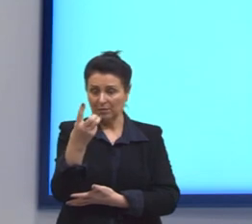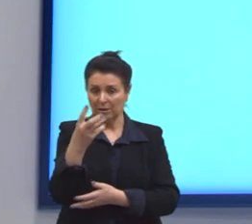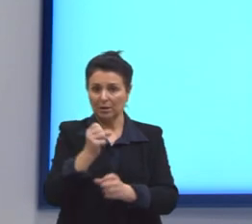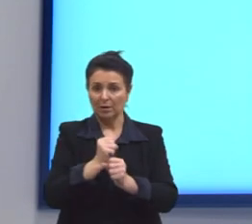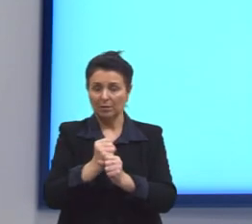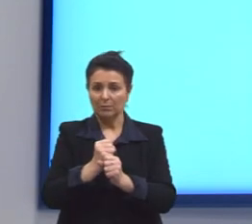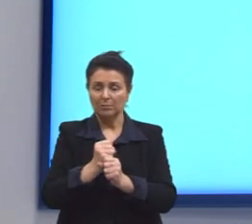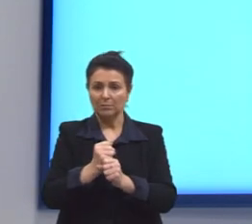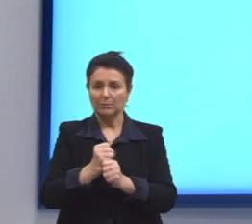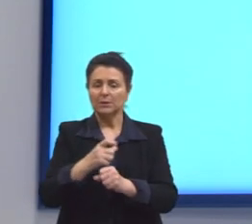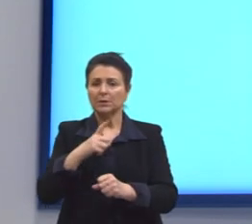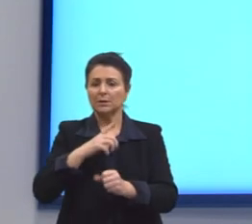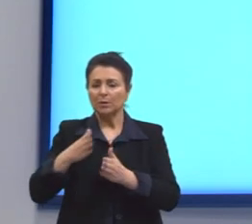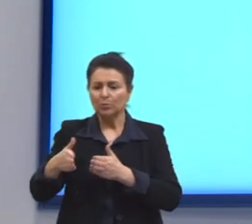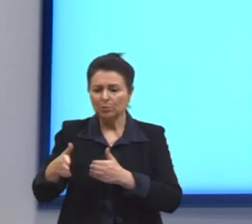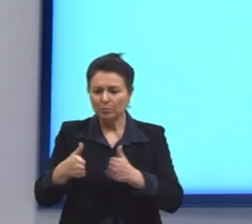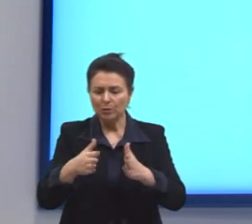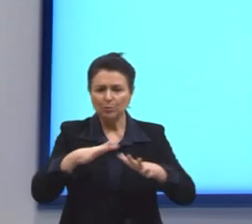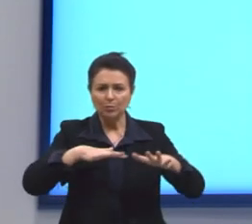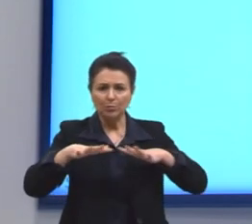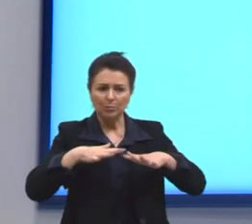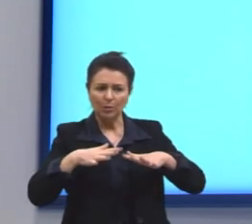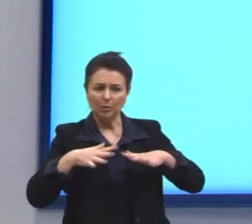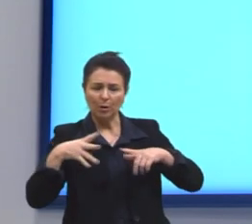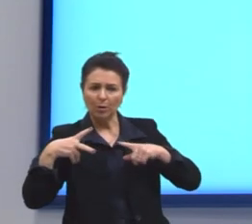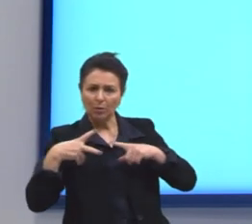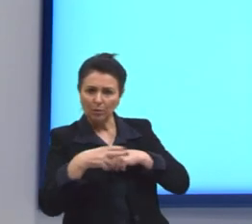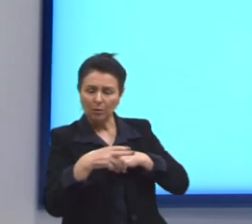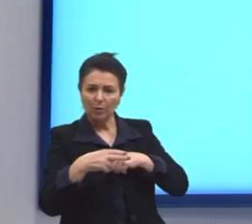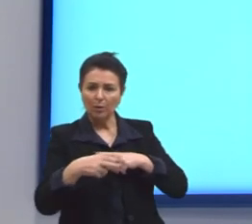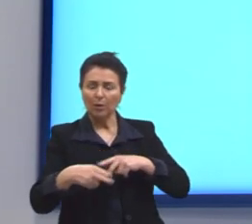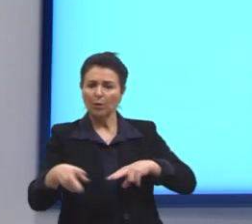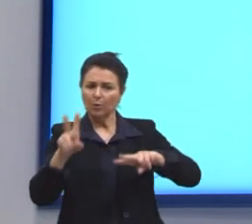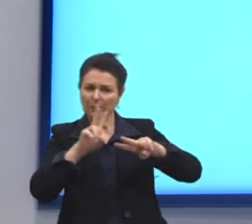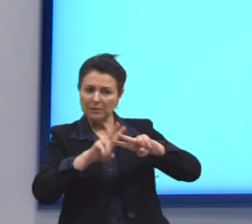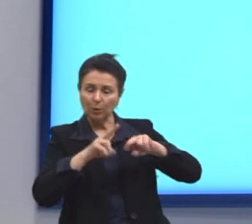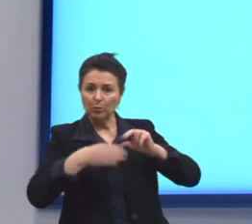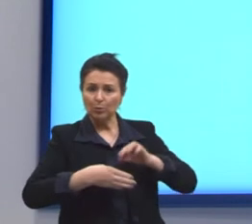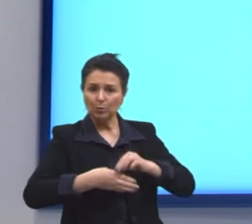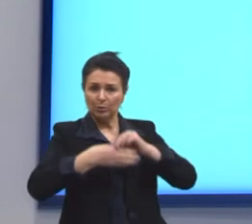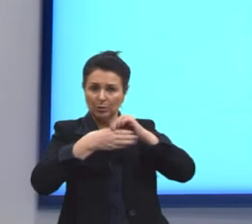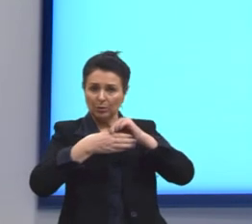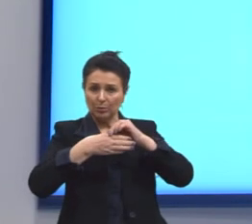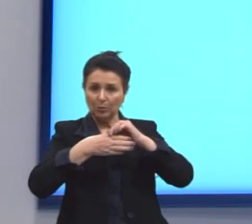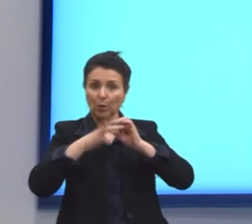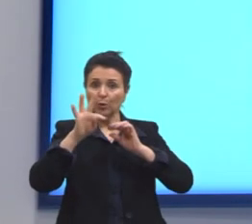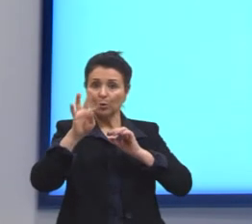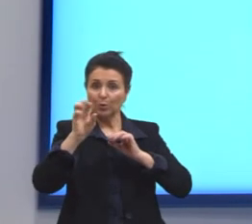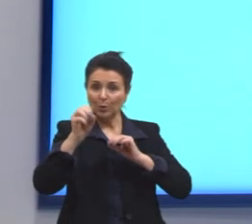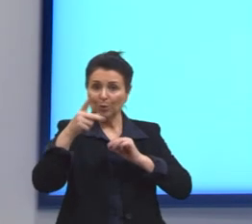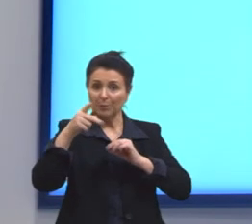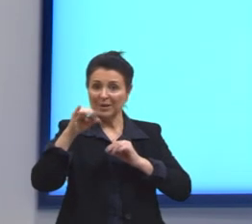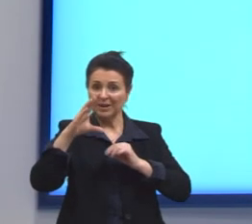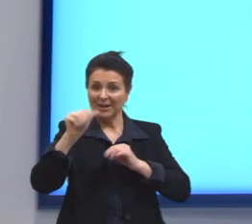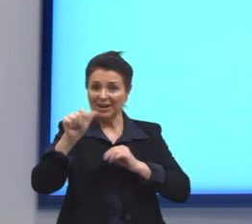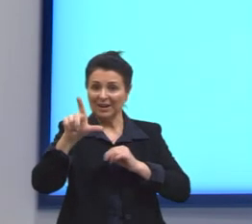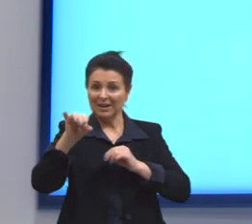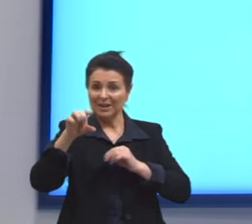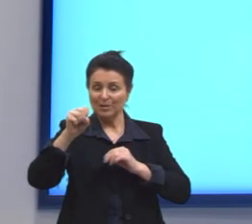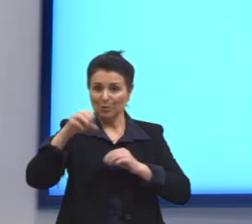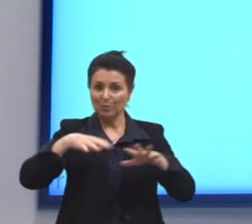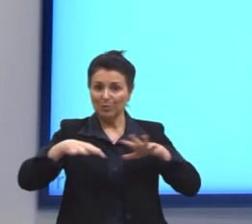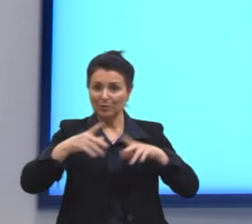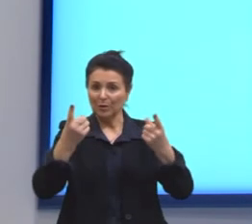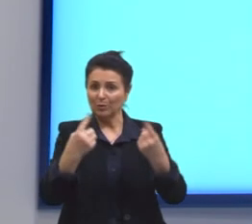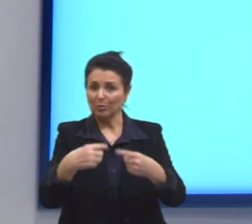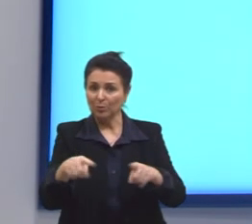Mesmo tendo a trajetória do movimento interrompida com a prisão dos seus líderes, o tropicalismo não deixou de cumprir